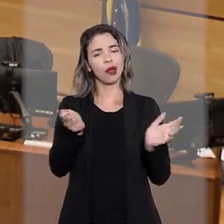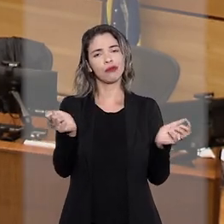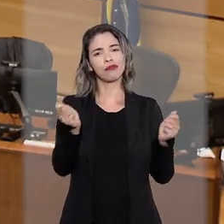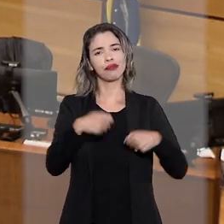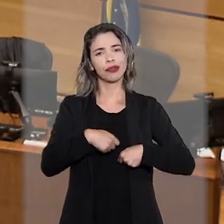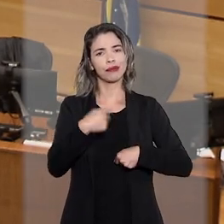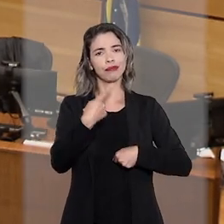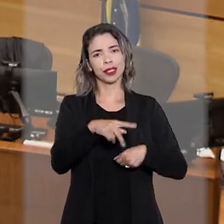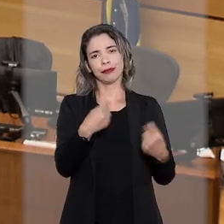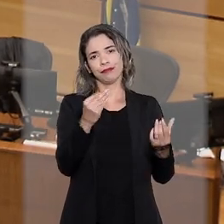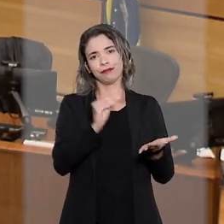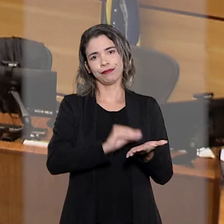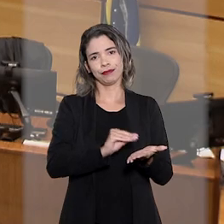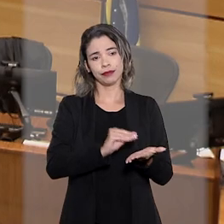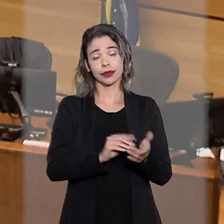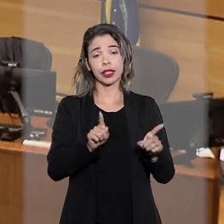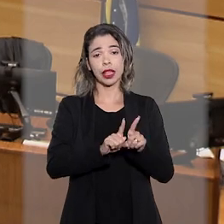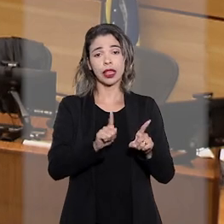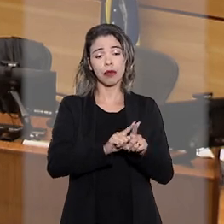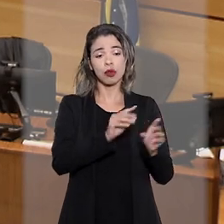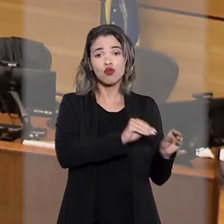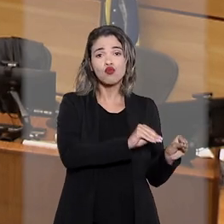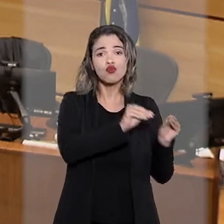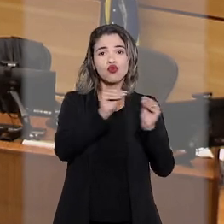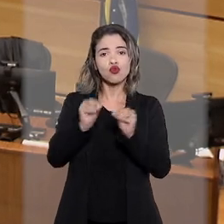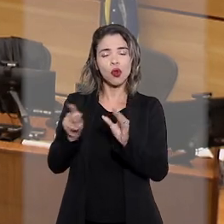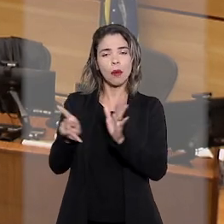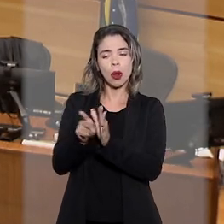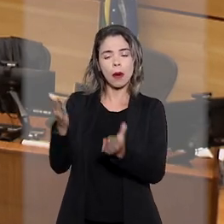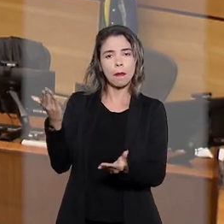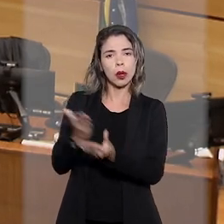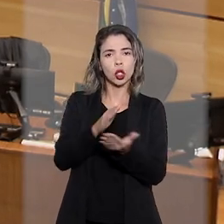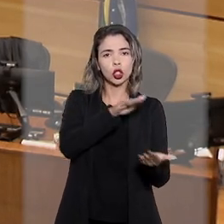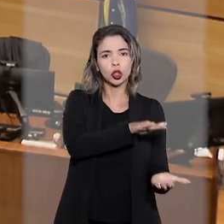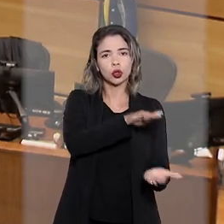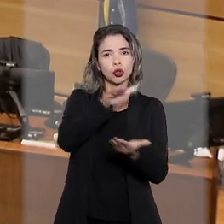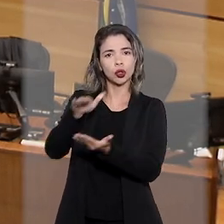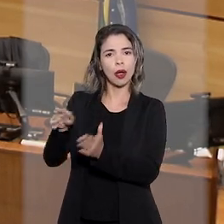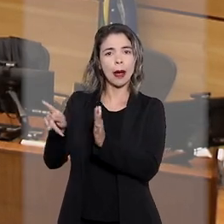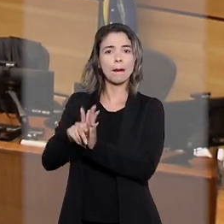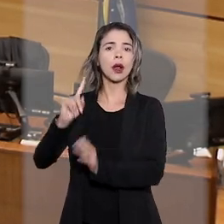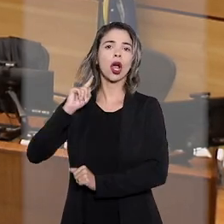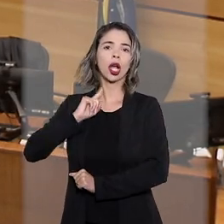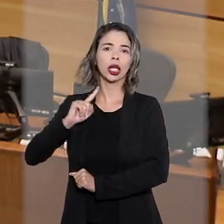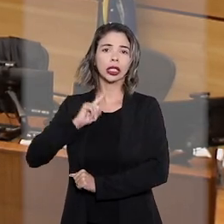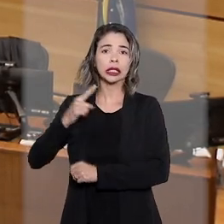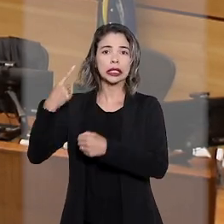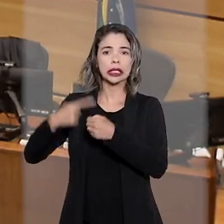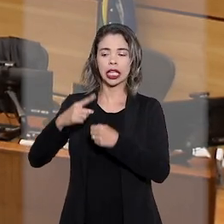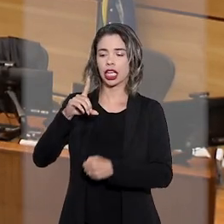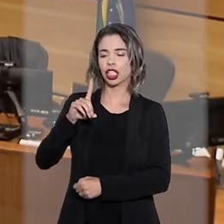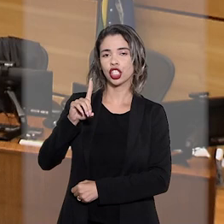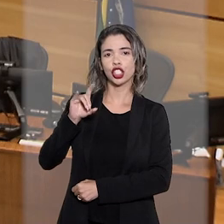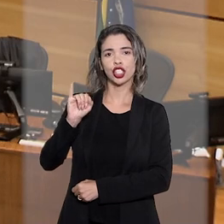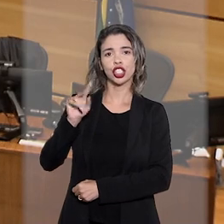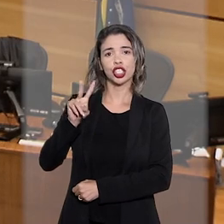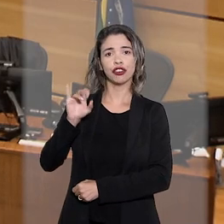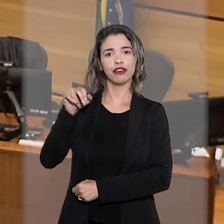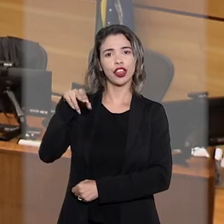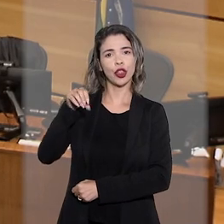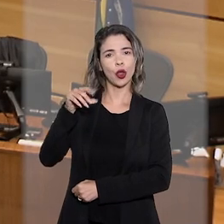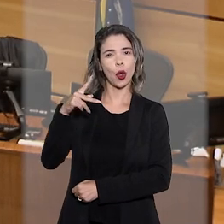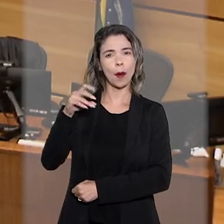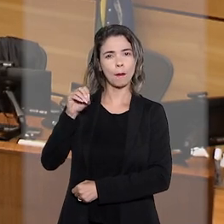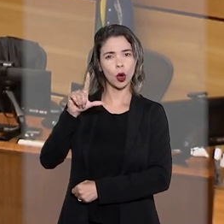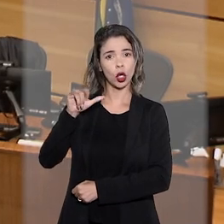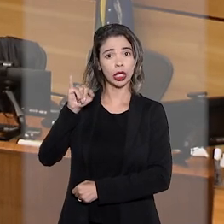de incompetência e determinou o envio do processo a uma das varas cíveis do município mineiro de Divinópolis, local